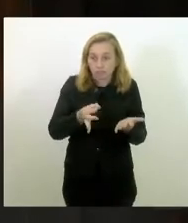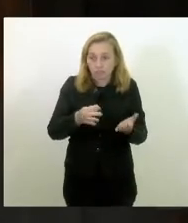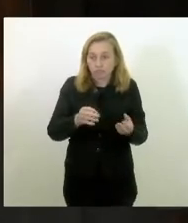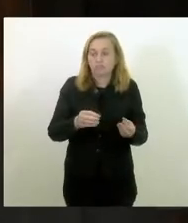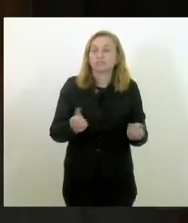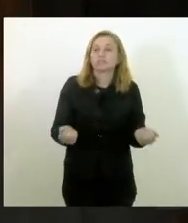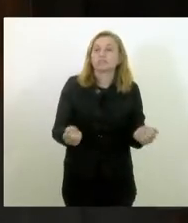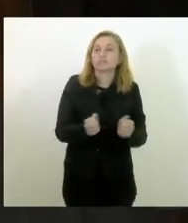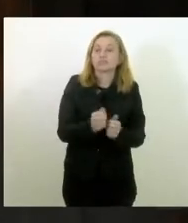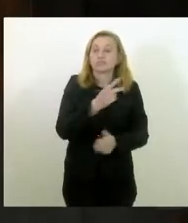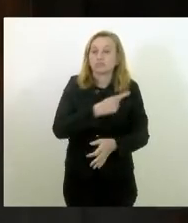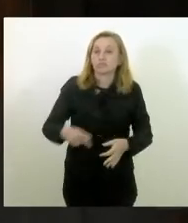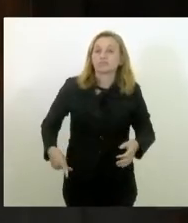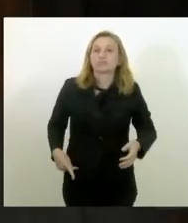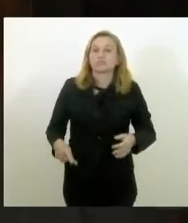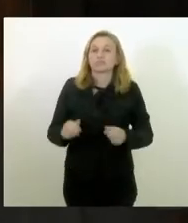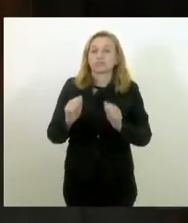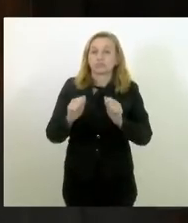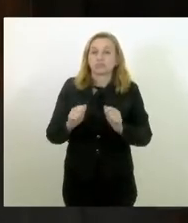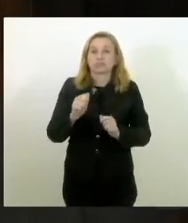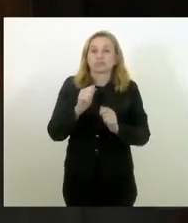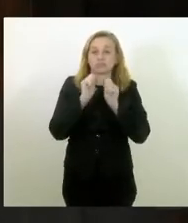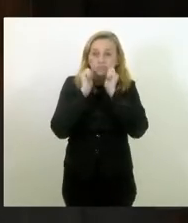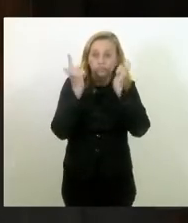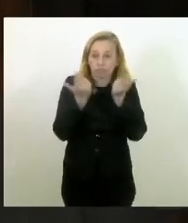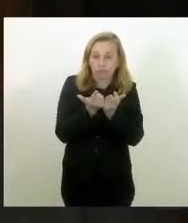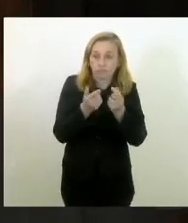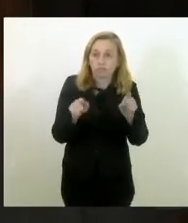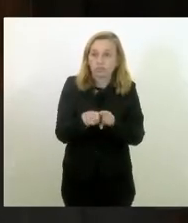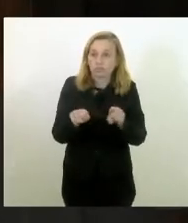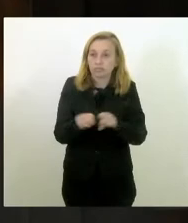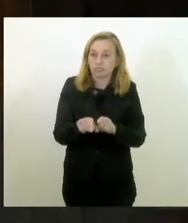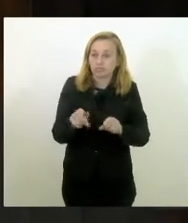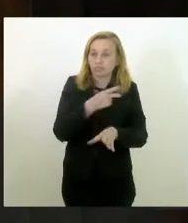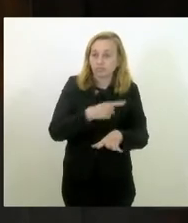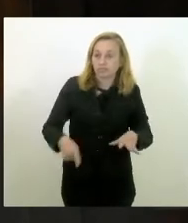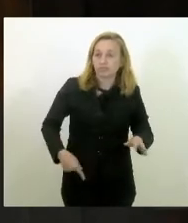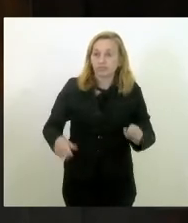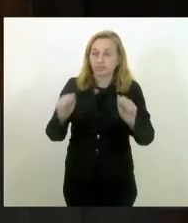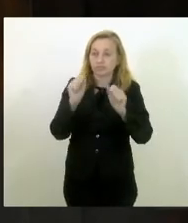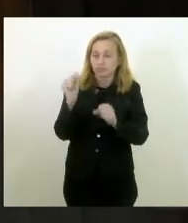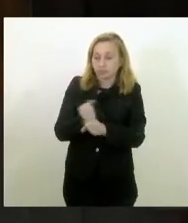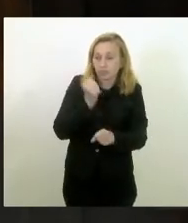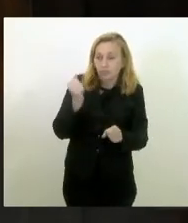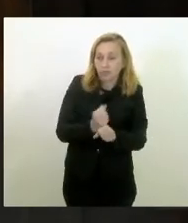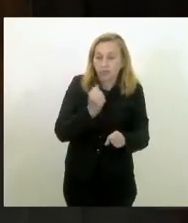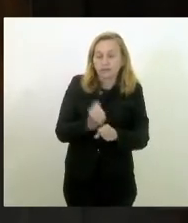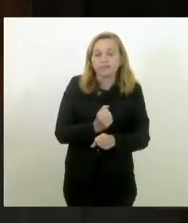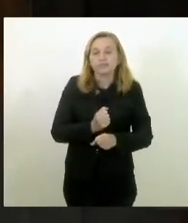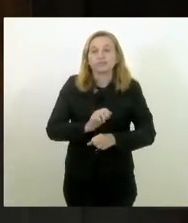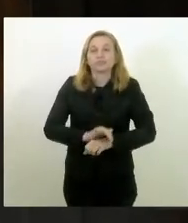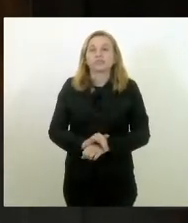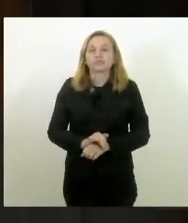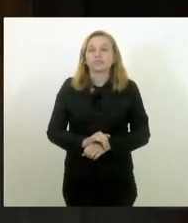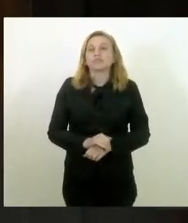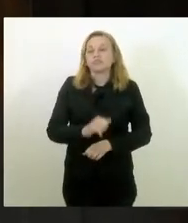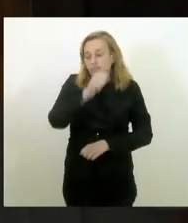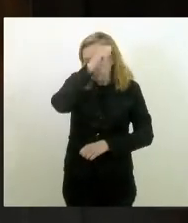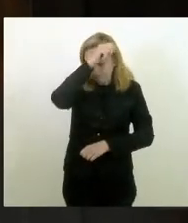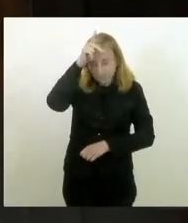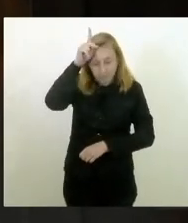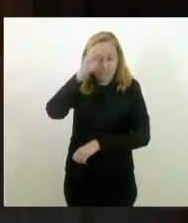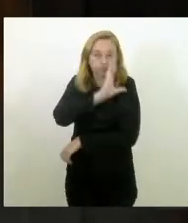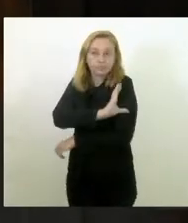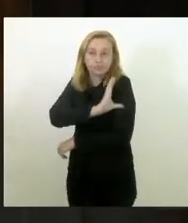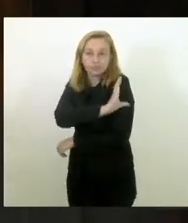secretário de Obras e Infraestrutura, porque a subsecretaria de Habitação está hoje vinculada à Secretaria de Obras e o prefeito de Campos,